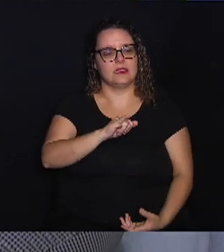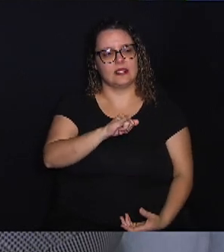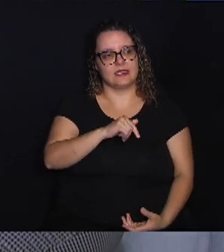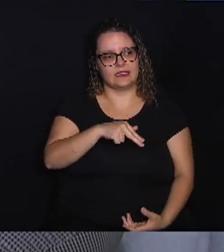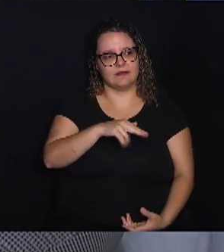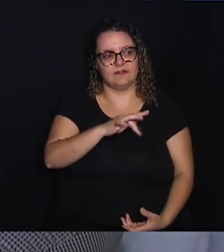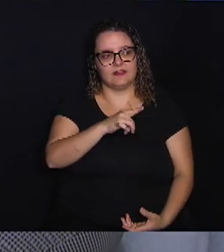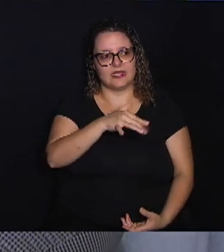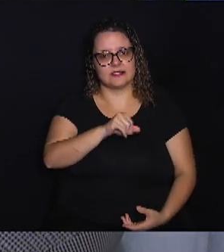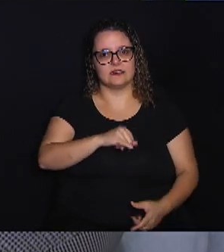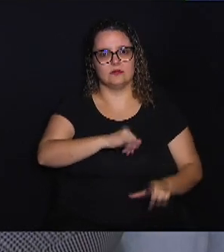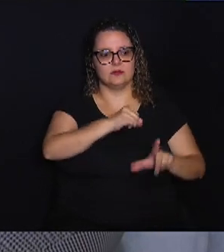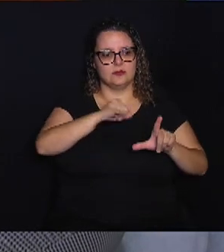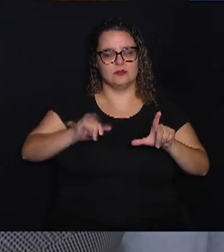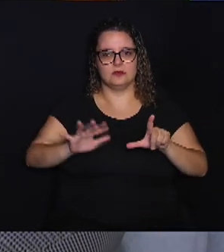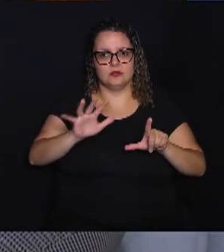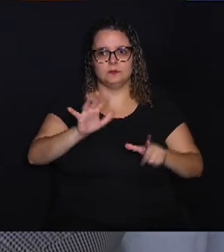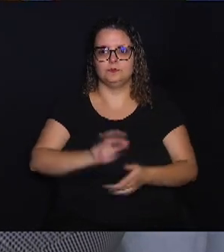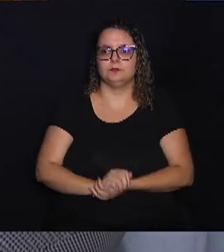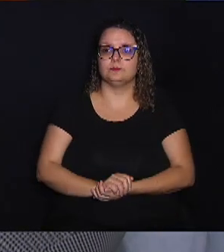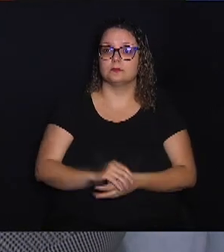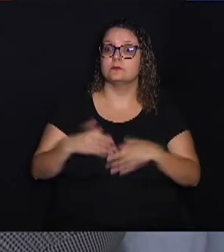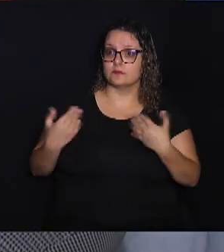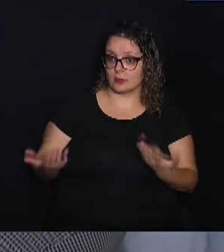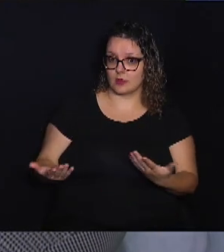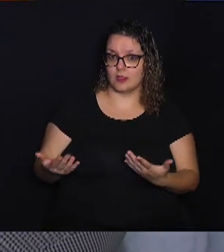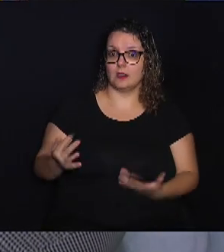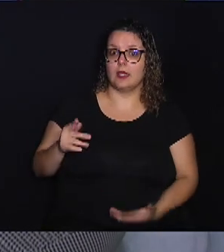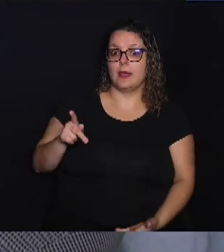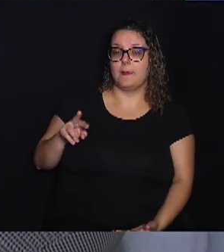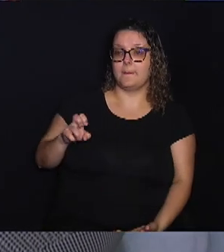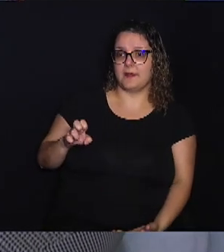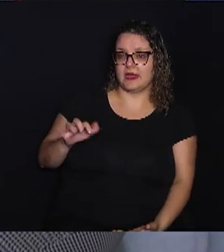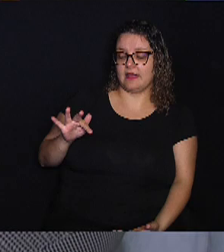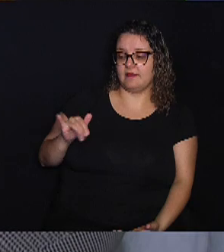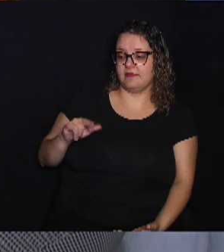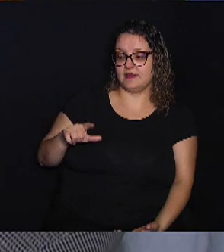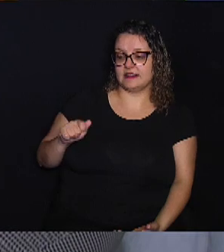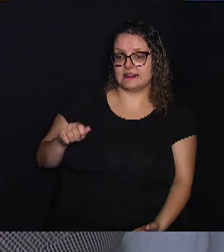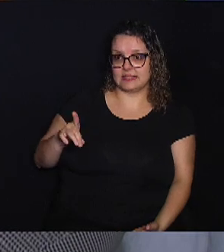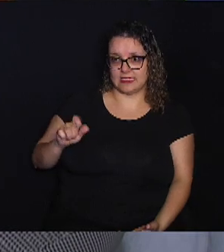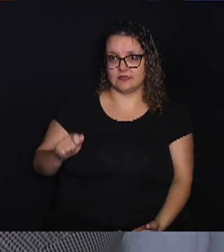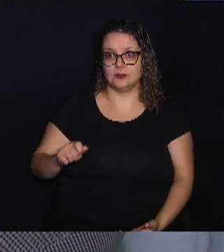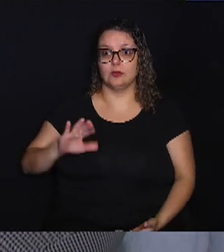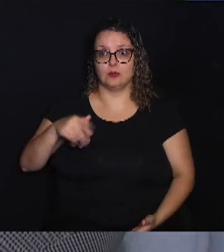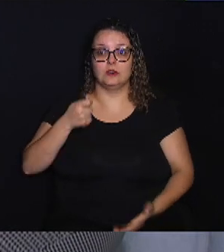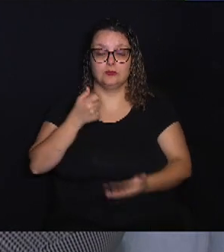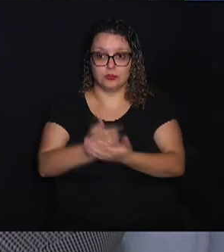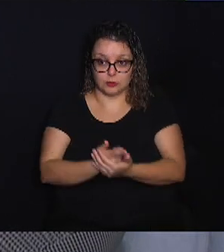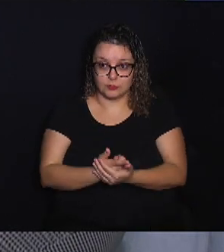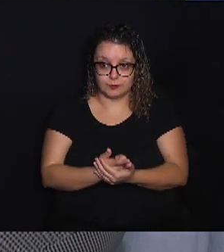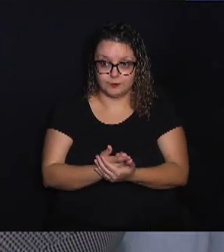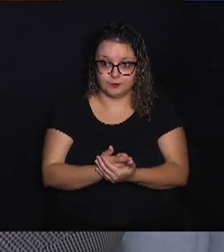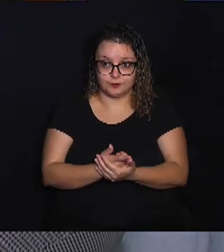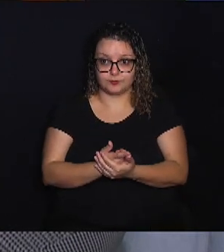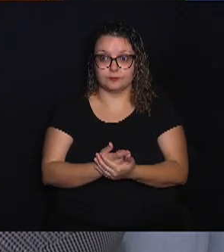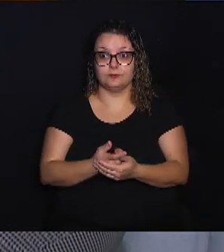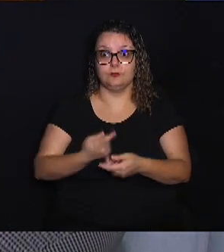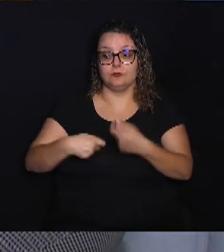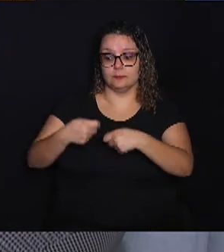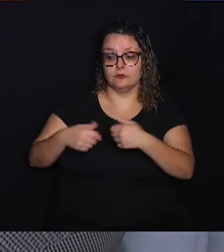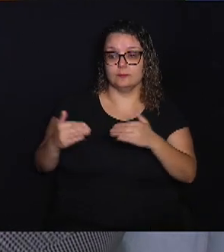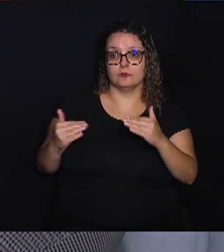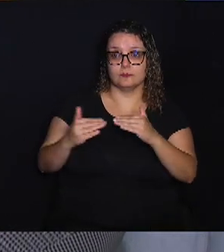categorias? O prefixado, quando você compra, você ali na negociação,